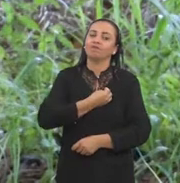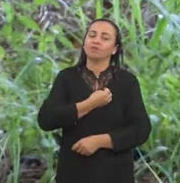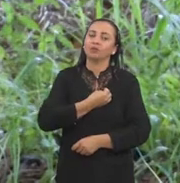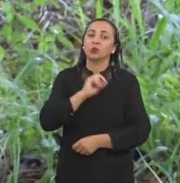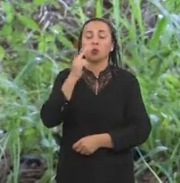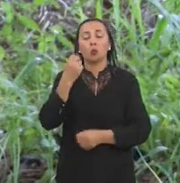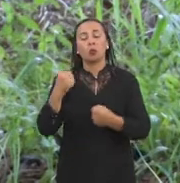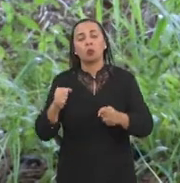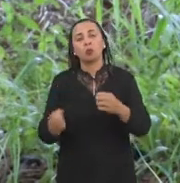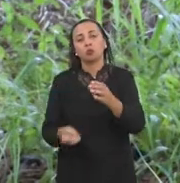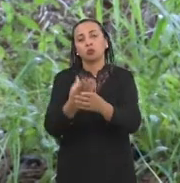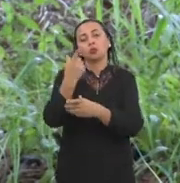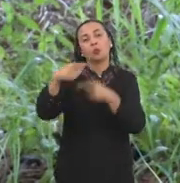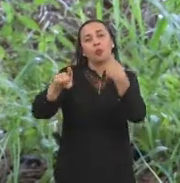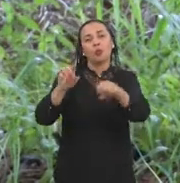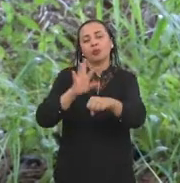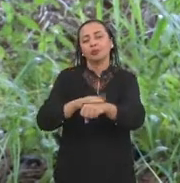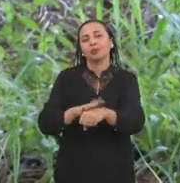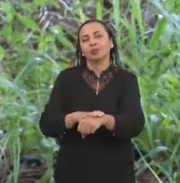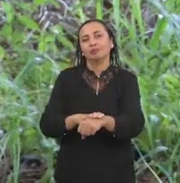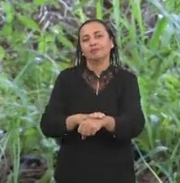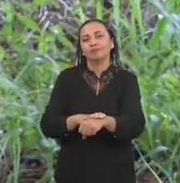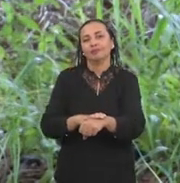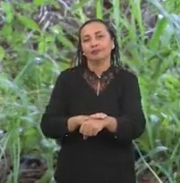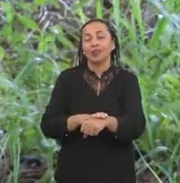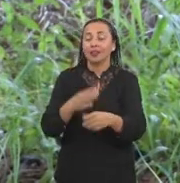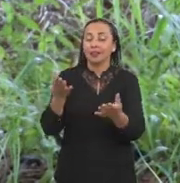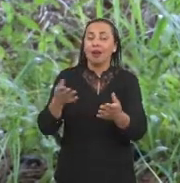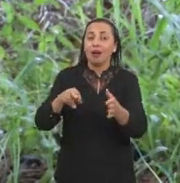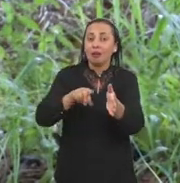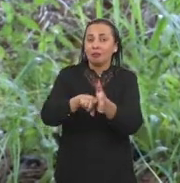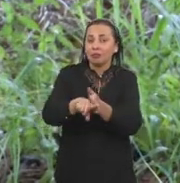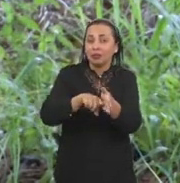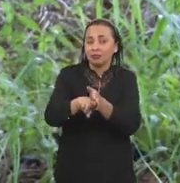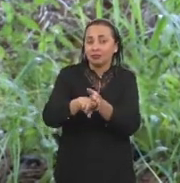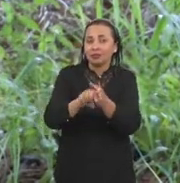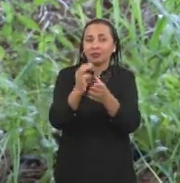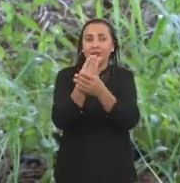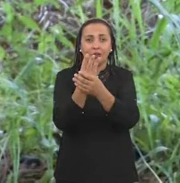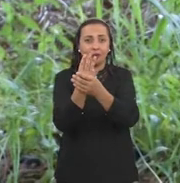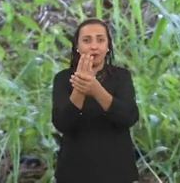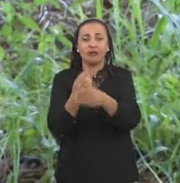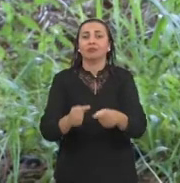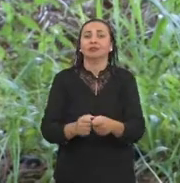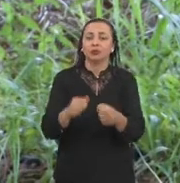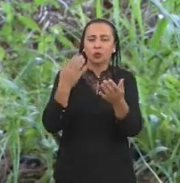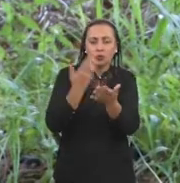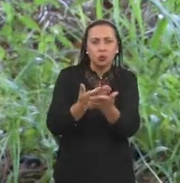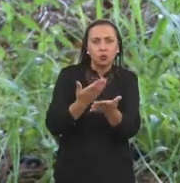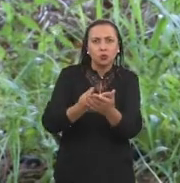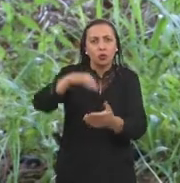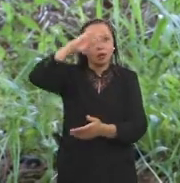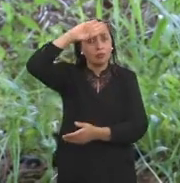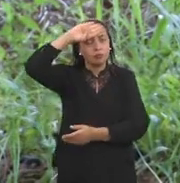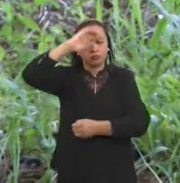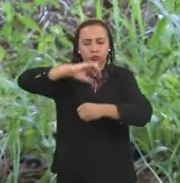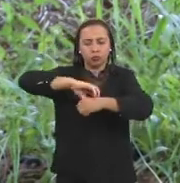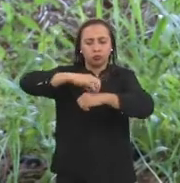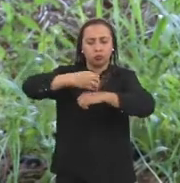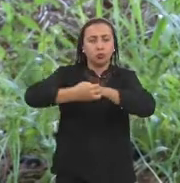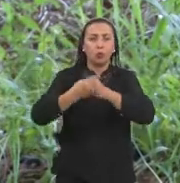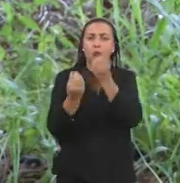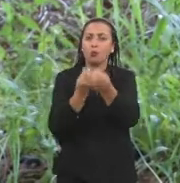pode ser gatilho para outras enfermidades. Em uma pesquisa da Universidade Federal de Pernambuco, por exemplo, estuda a febre